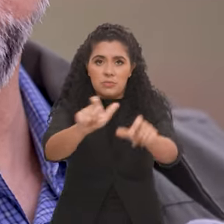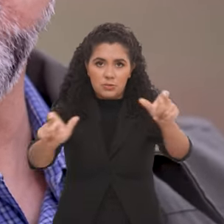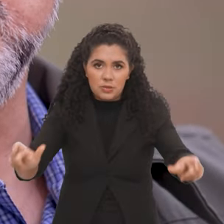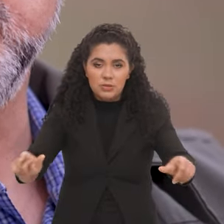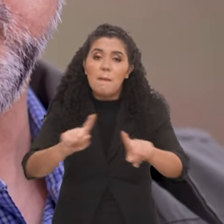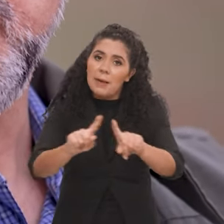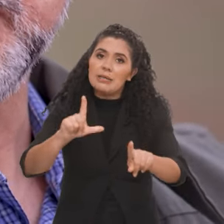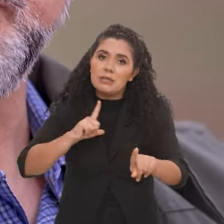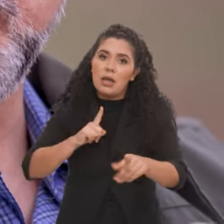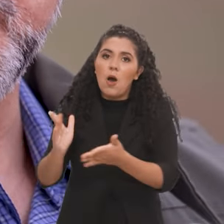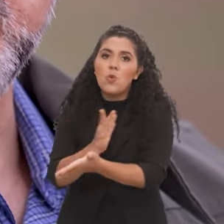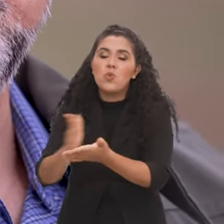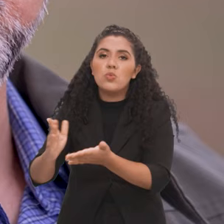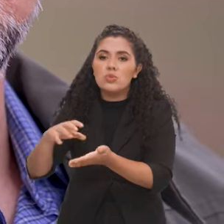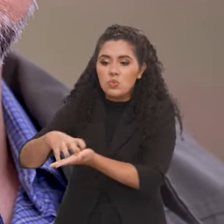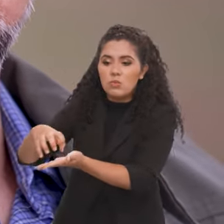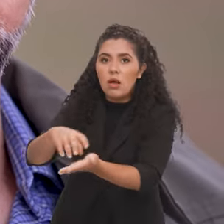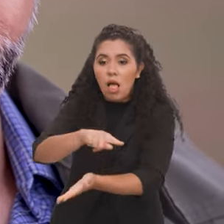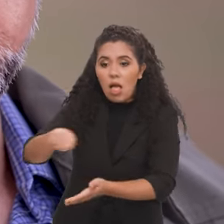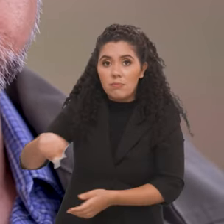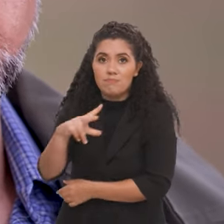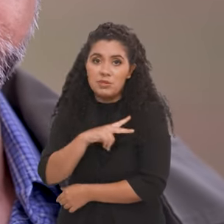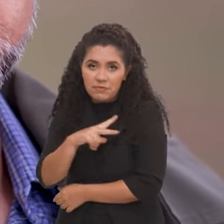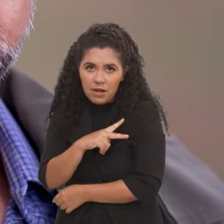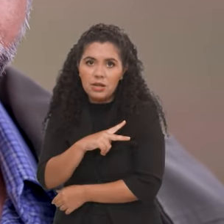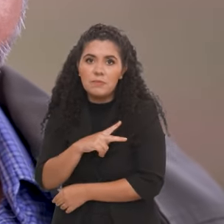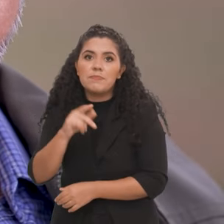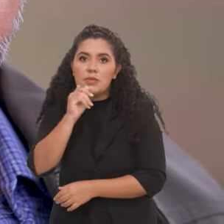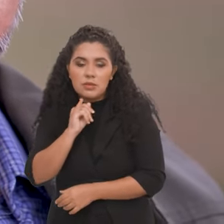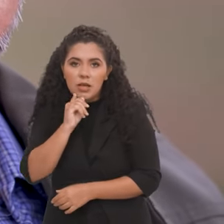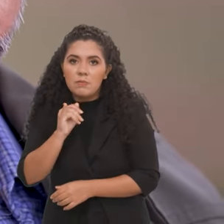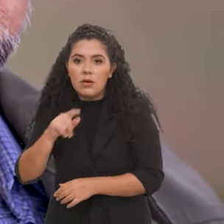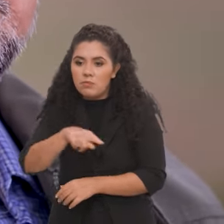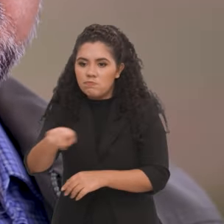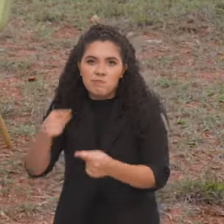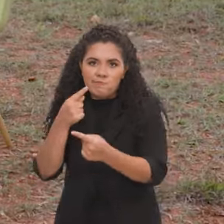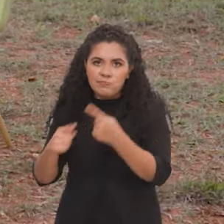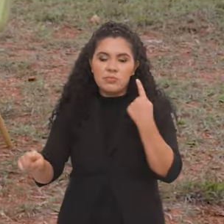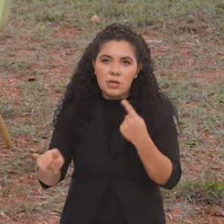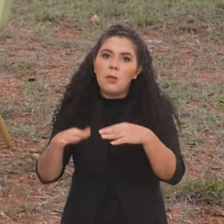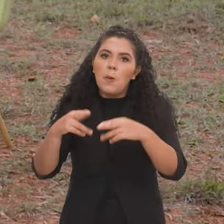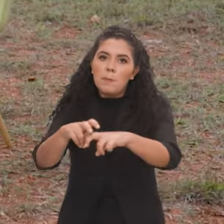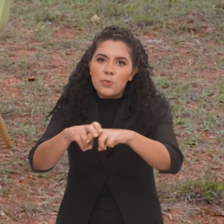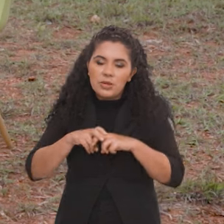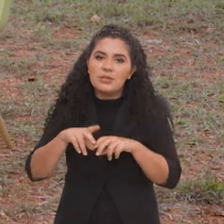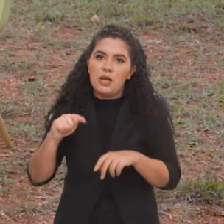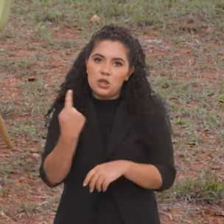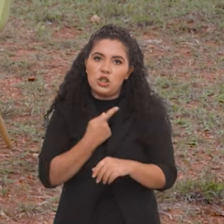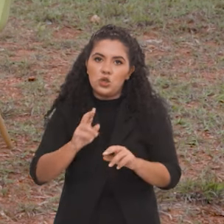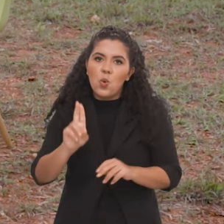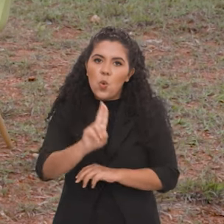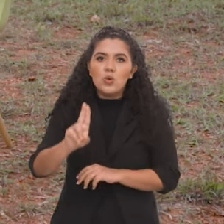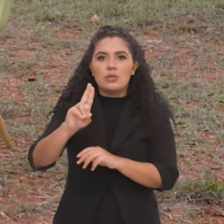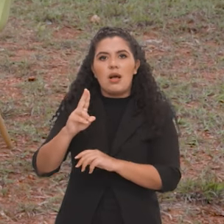propriedades privadas. Essas propriedades precisam ser indenizadas, desapropriadas e, para isso, o uso de tecnologias